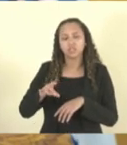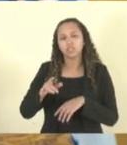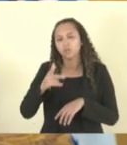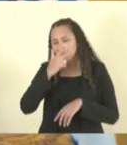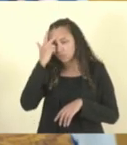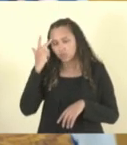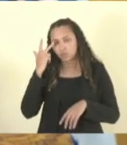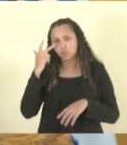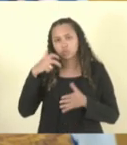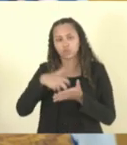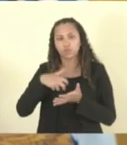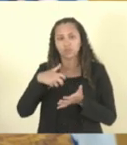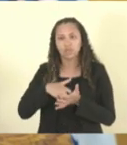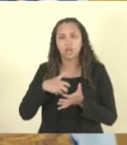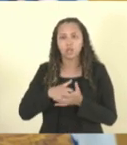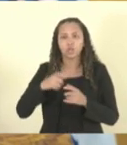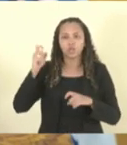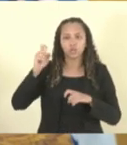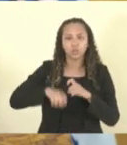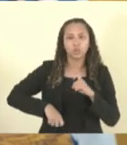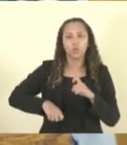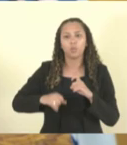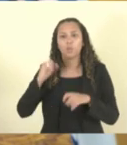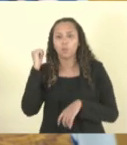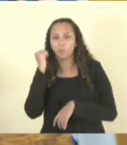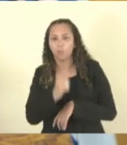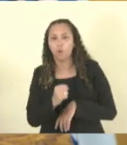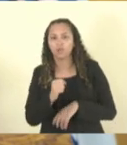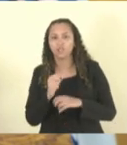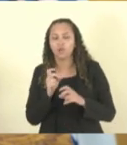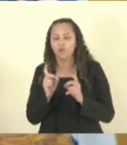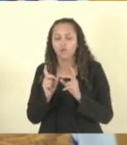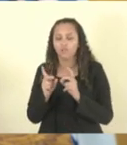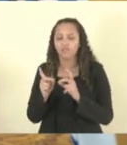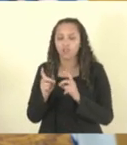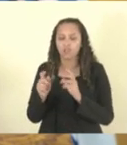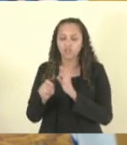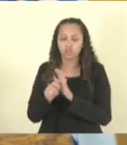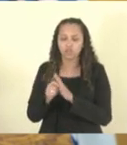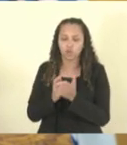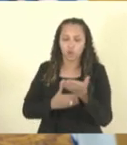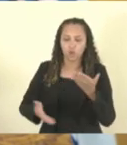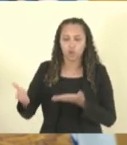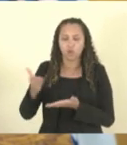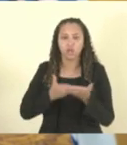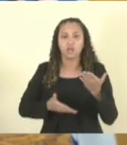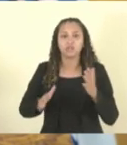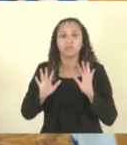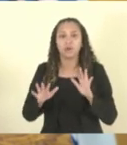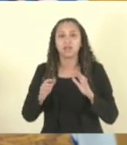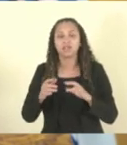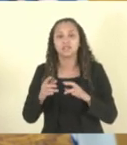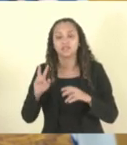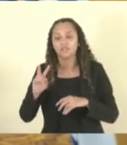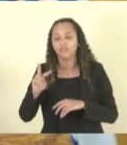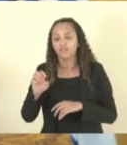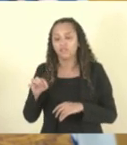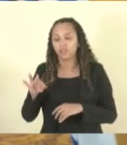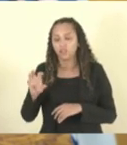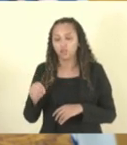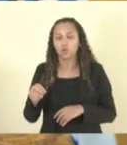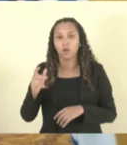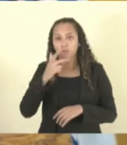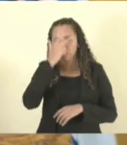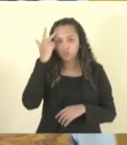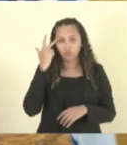homicídio e tráfico de drogas, mas vetou o trecho que impedia a saída temporária para presos